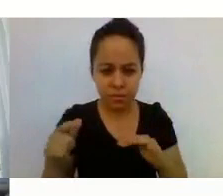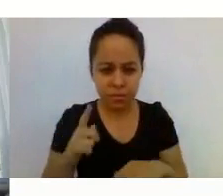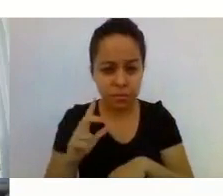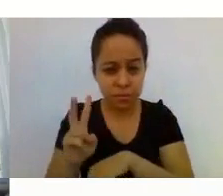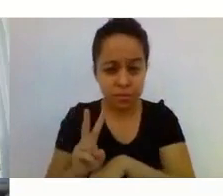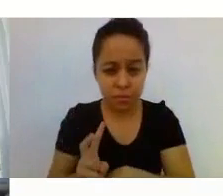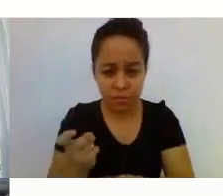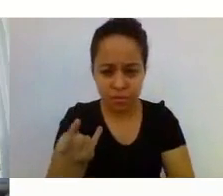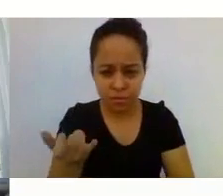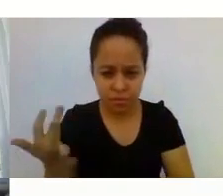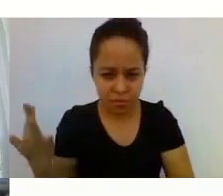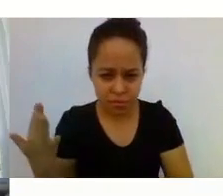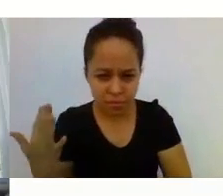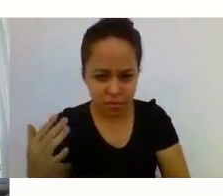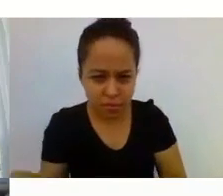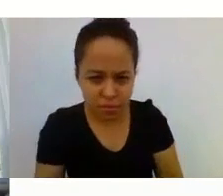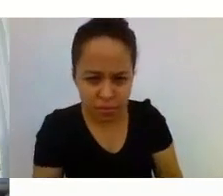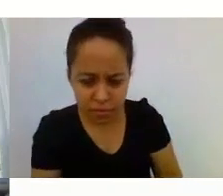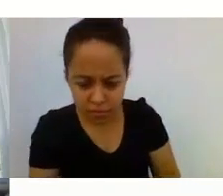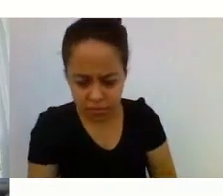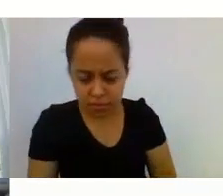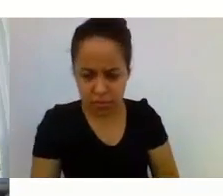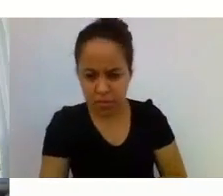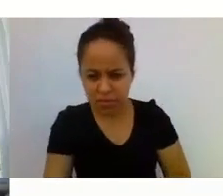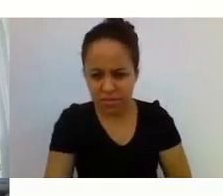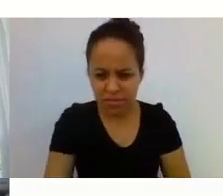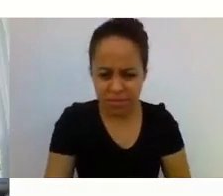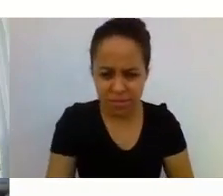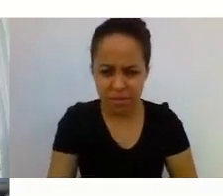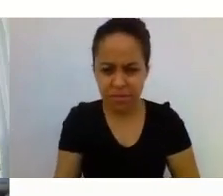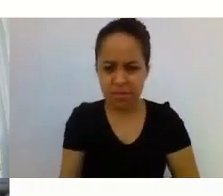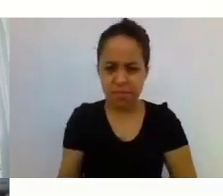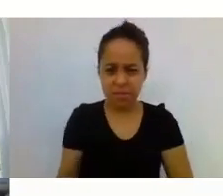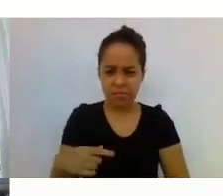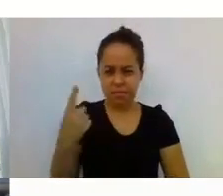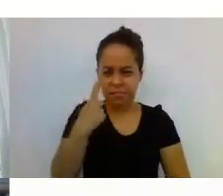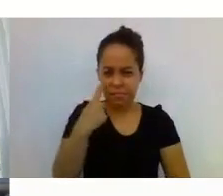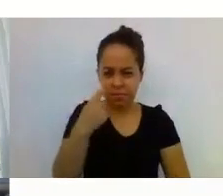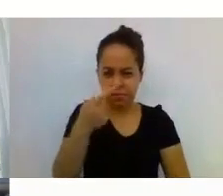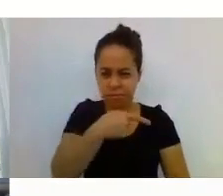1114 inscritos Vamos gerar a lista